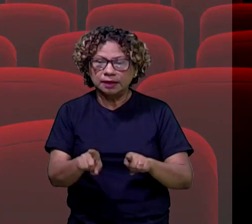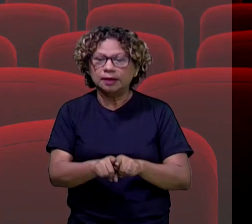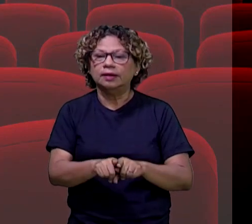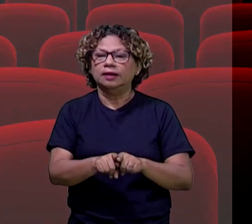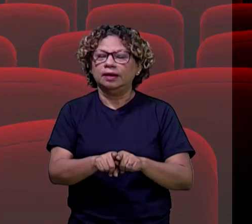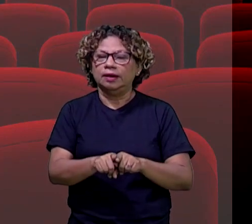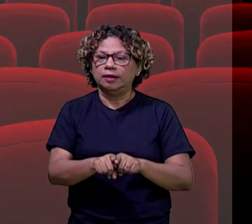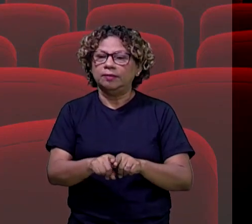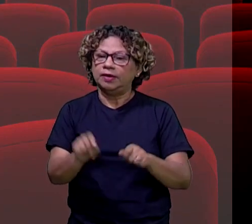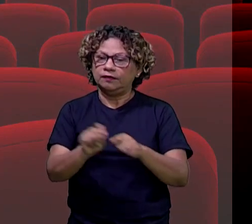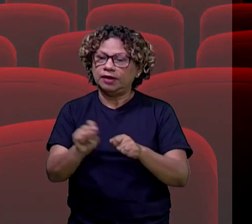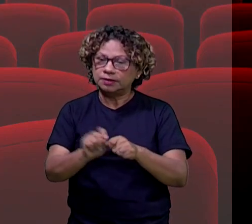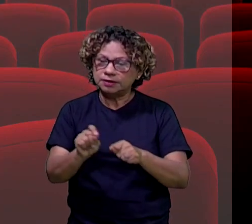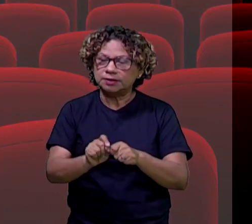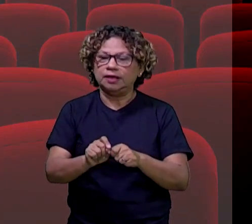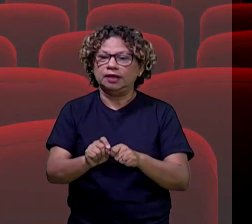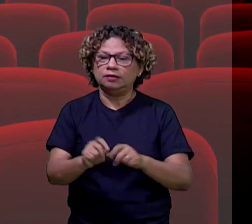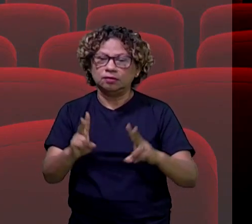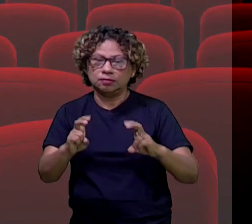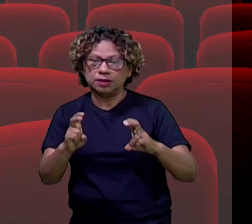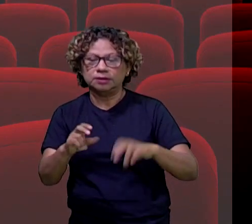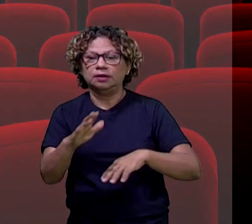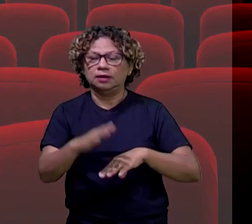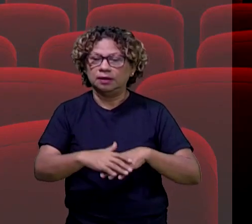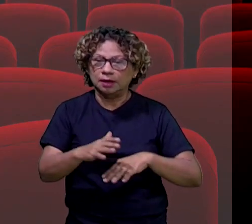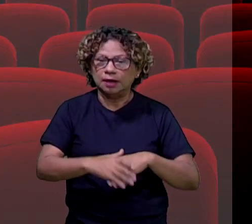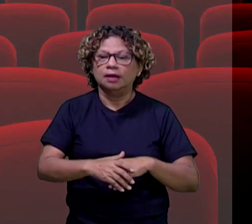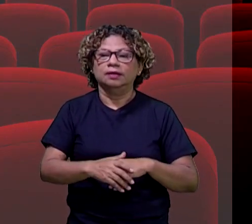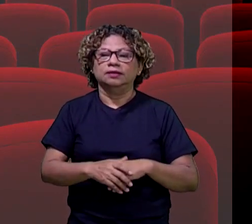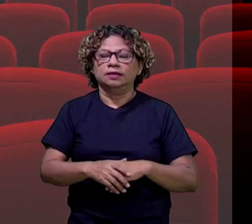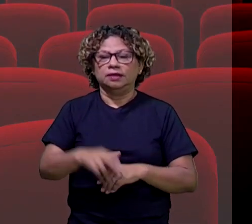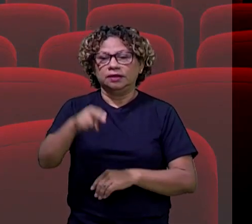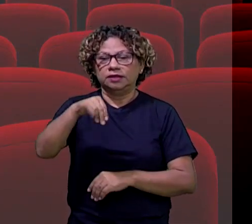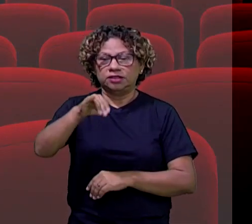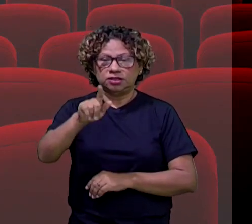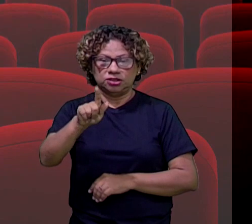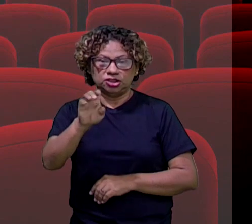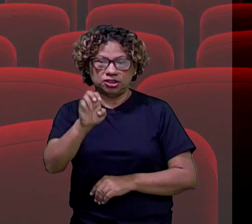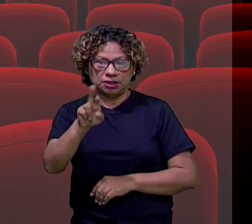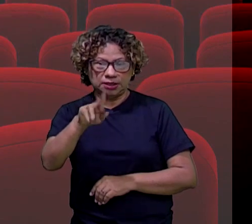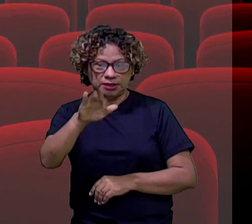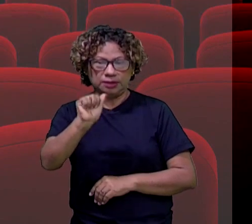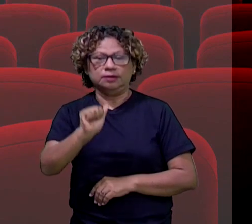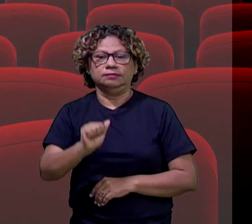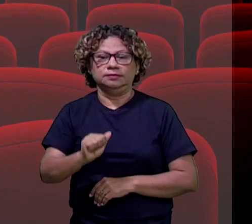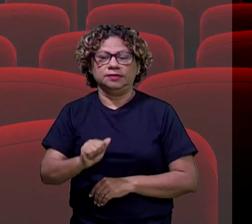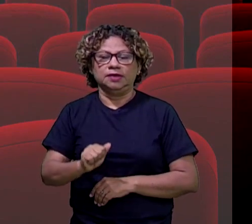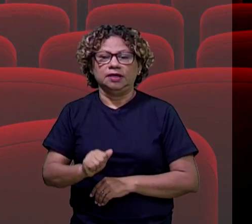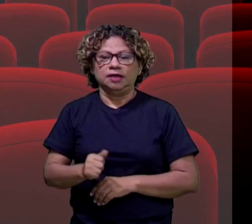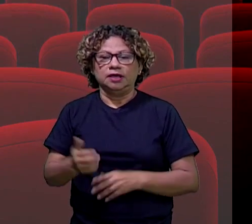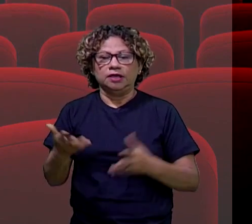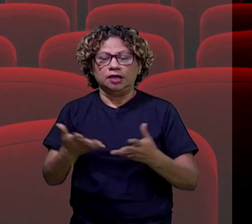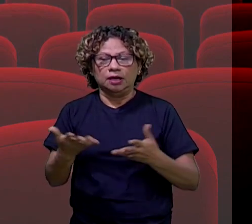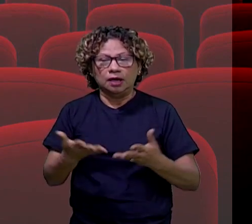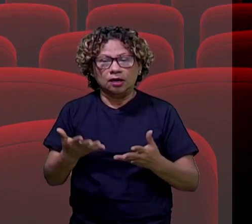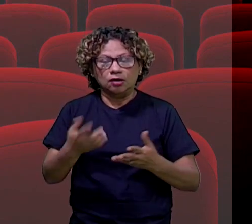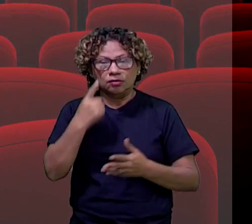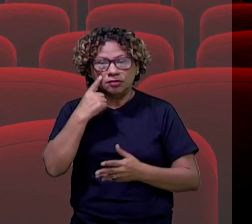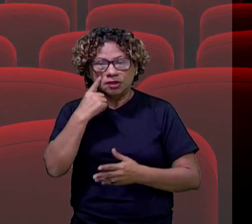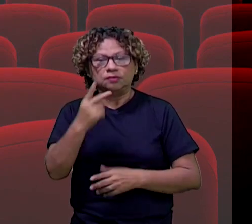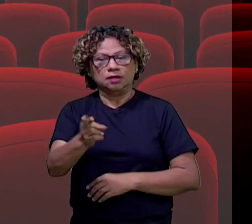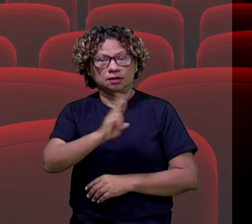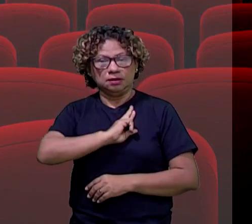é a Nigéria. Tá, gente? Então, não esqueçam. Resposta correta para o nosso desafio é a segunda alternativa.